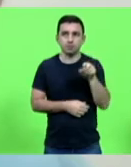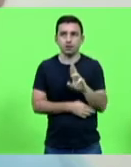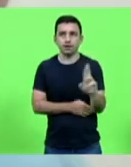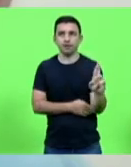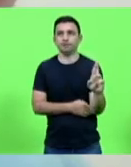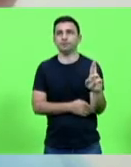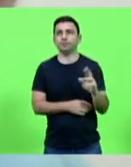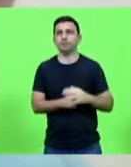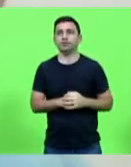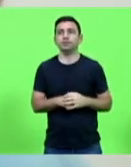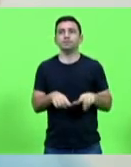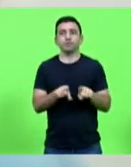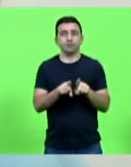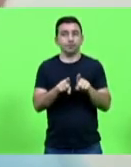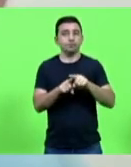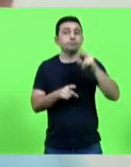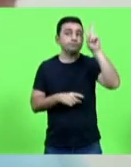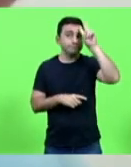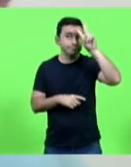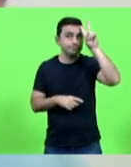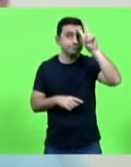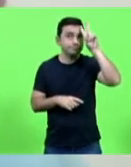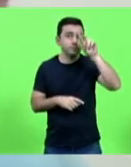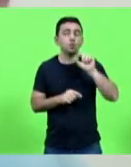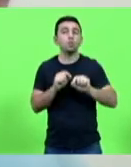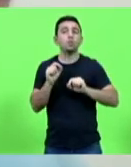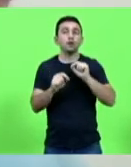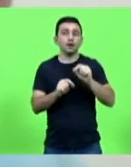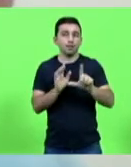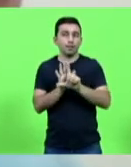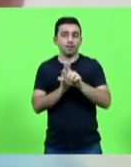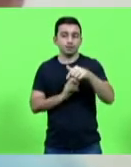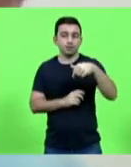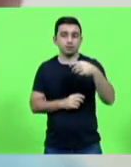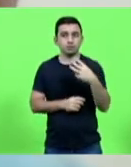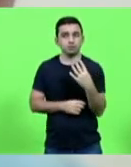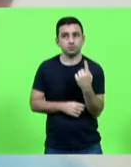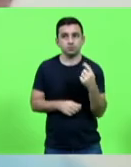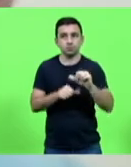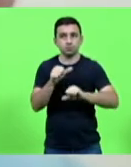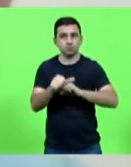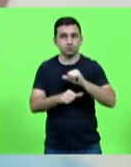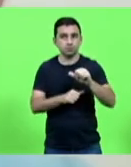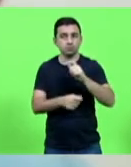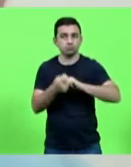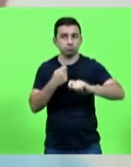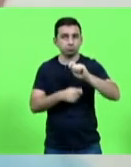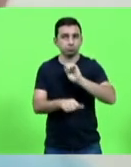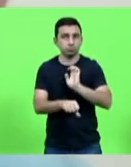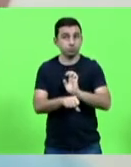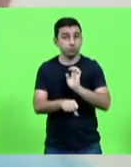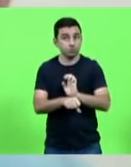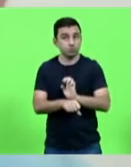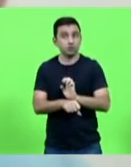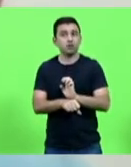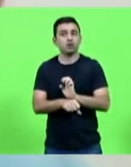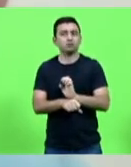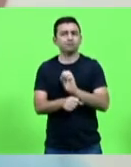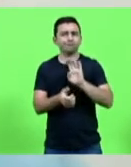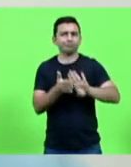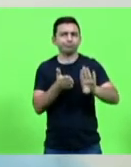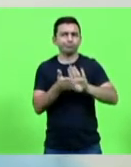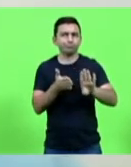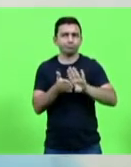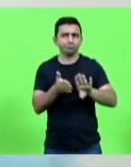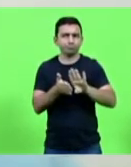Cabe ainda lembrar que a Lei Complementar 741 da Reforma Administrativa Estadual extinguiu vários fundos,